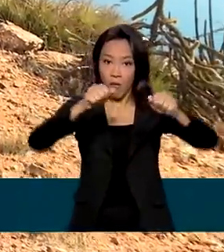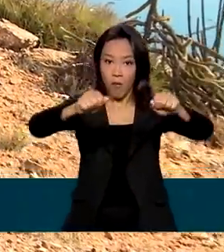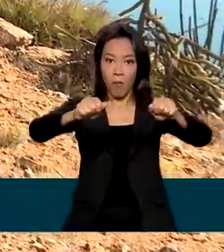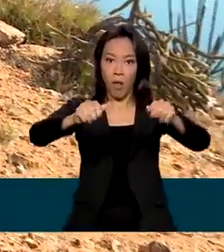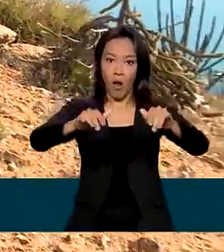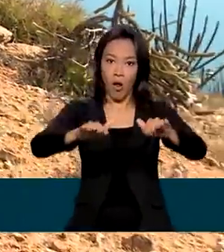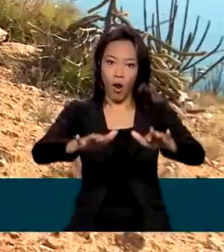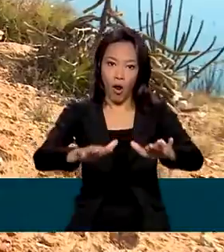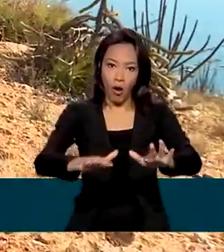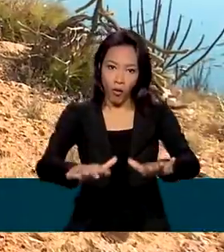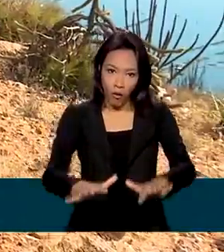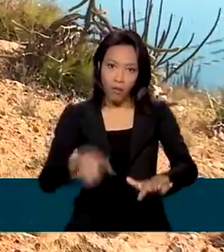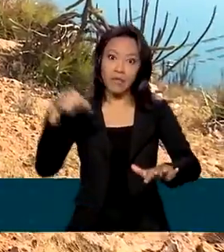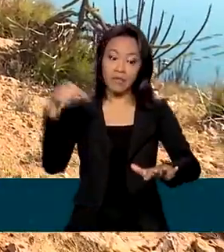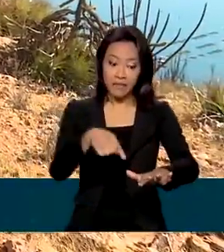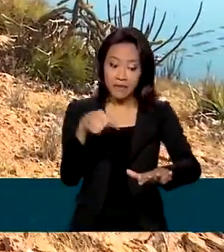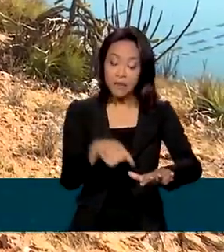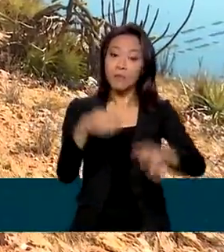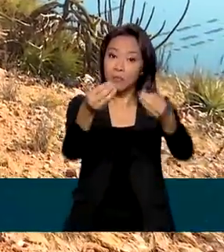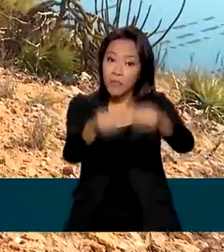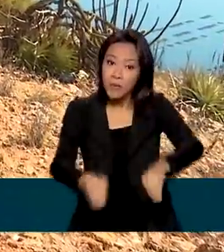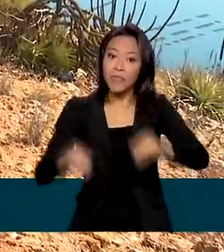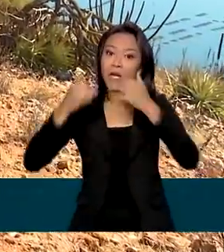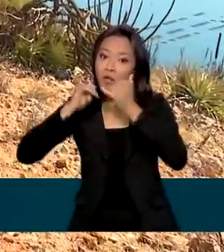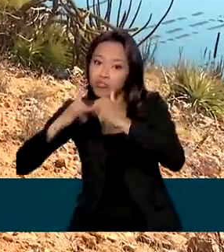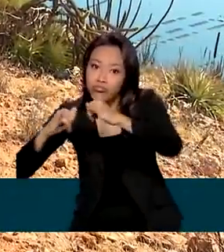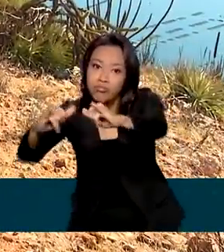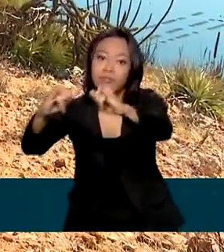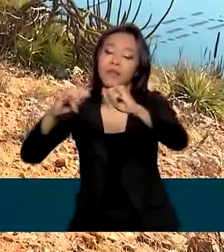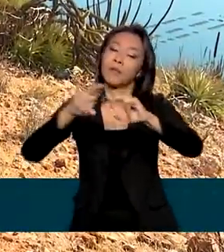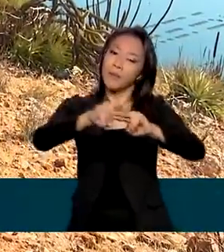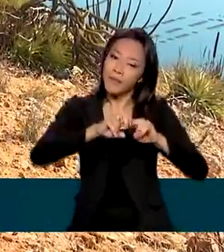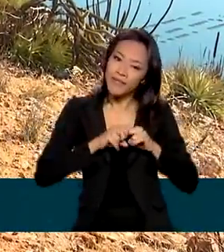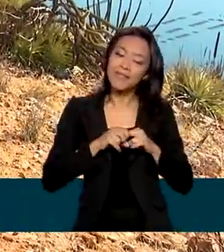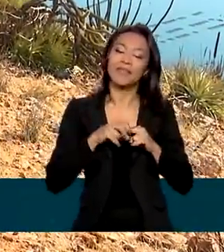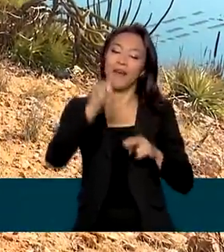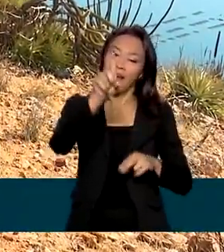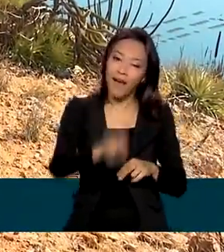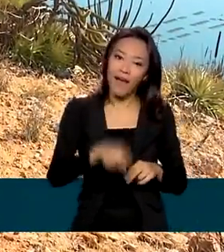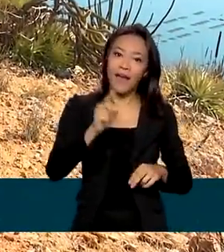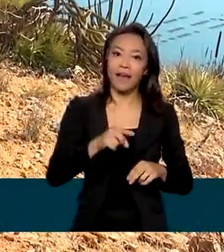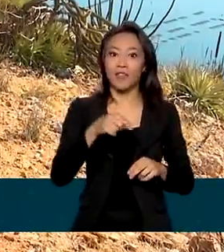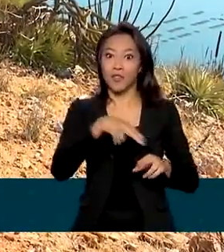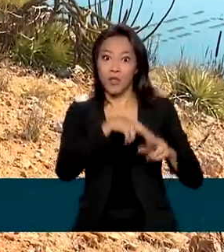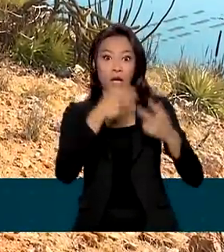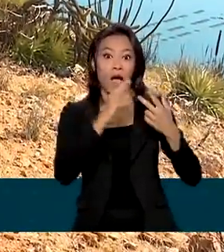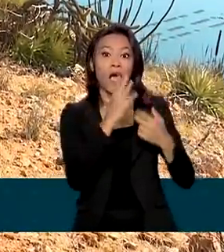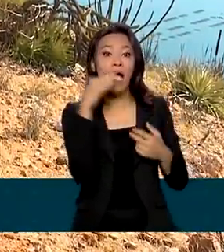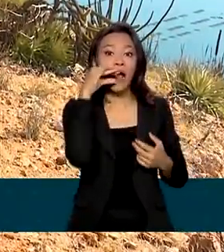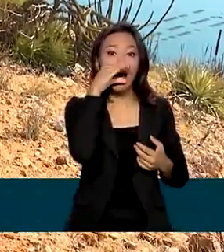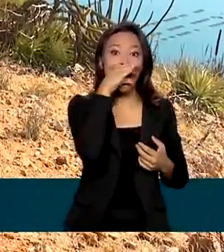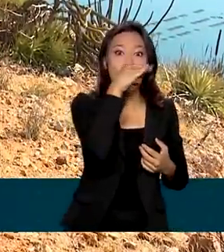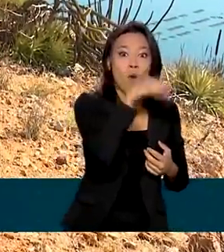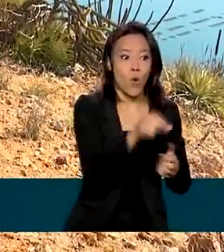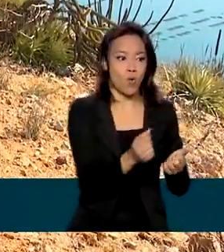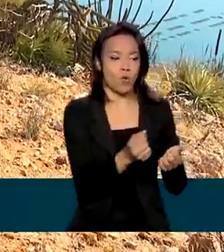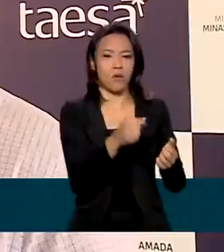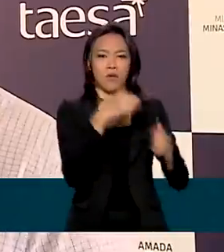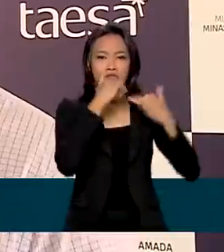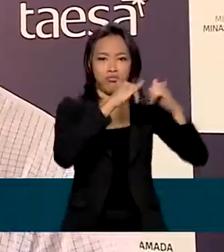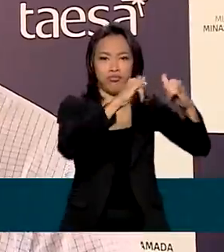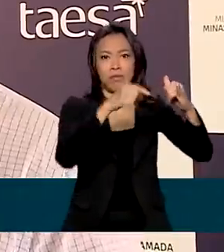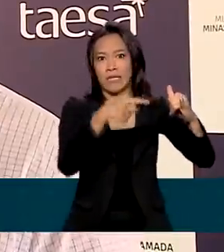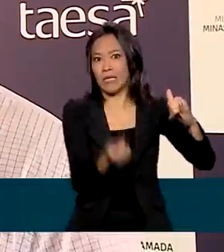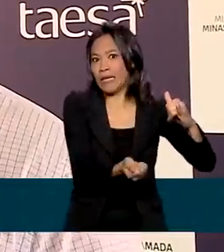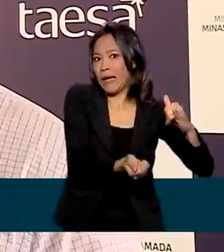e afeta a produção das hidrelétricas. Com isso, é necessário recorrer às termoelétricas, que possuem um custo mais elevado.